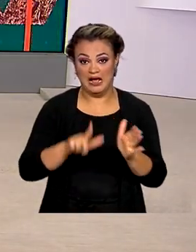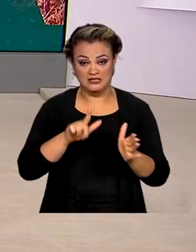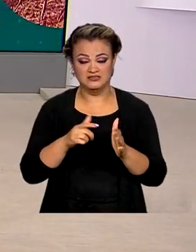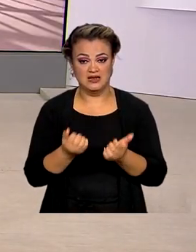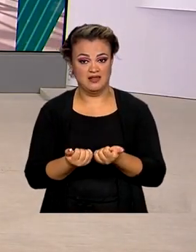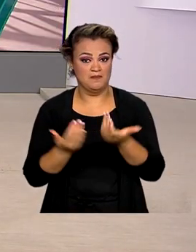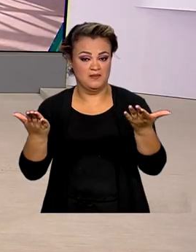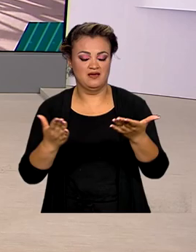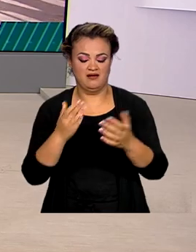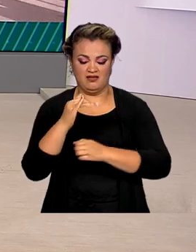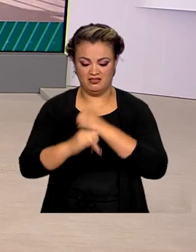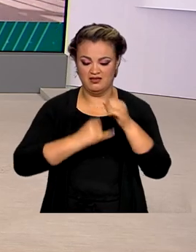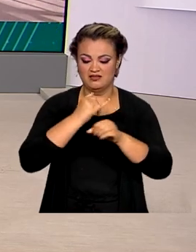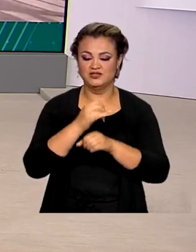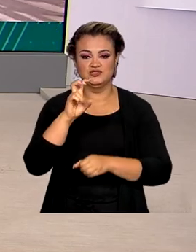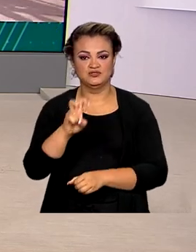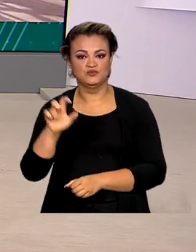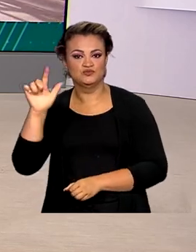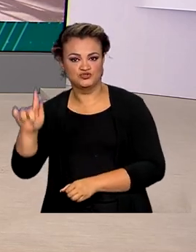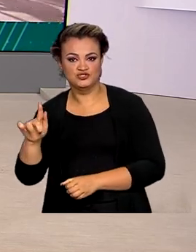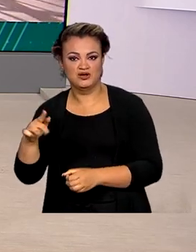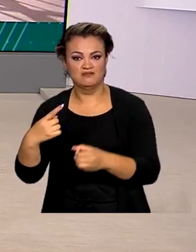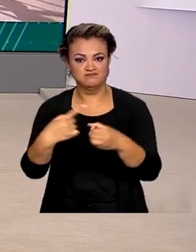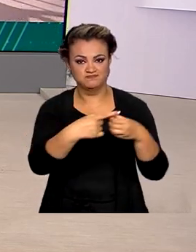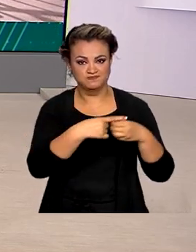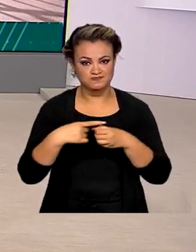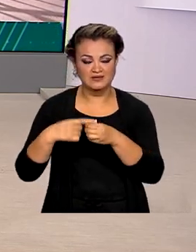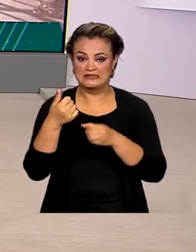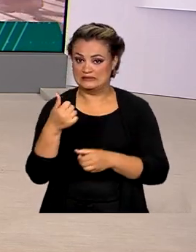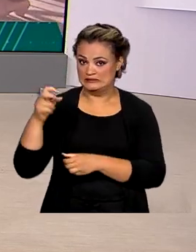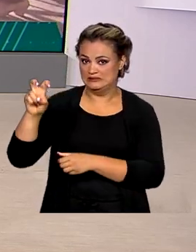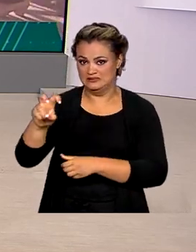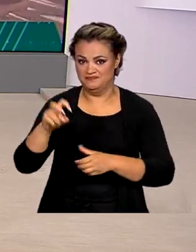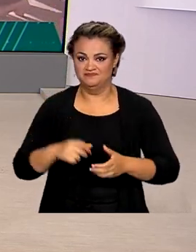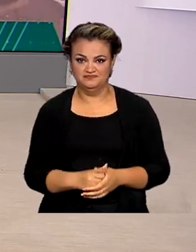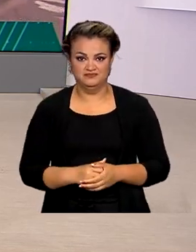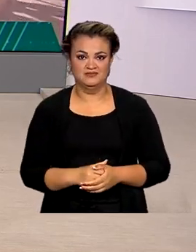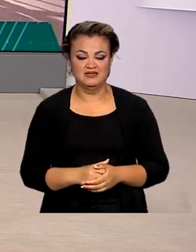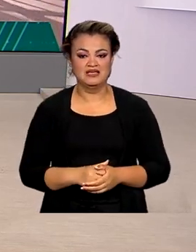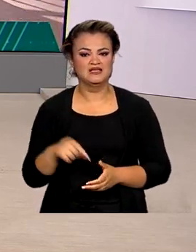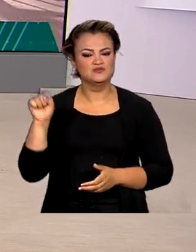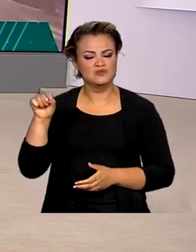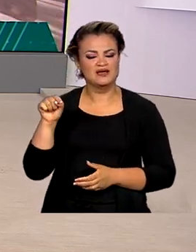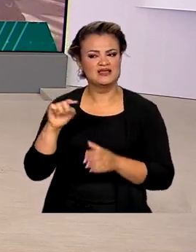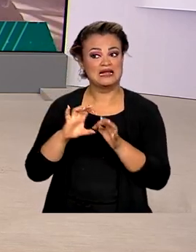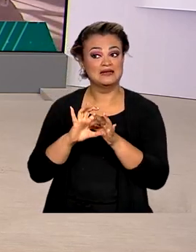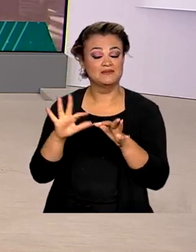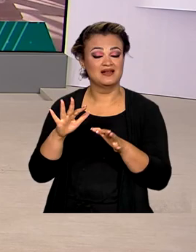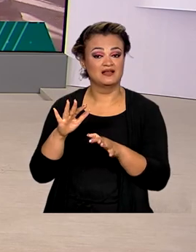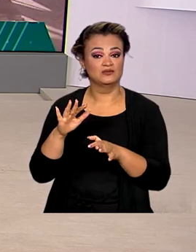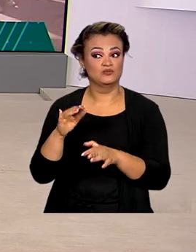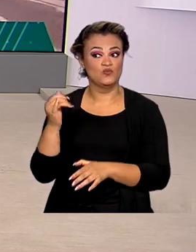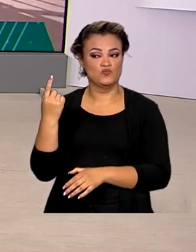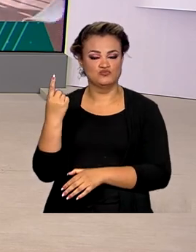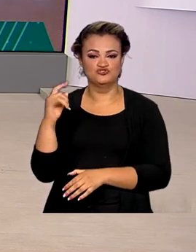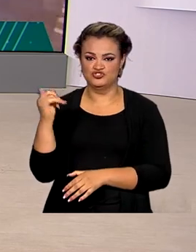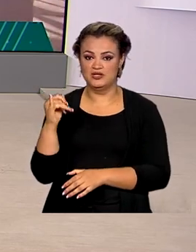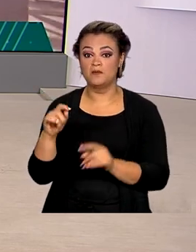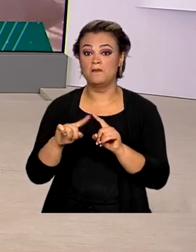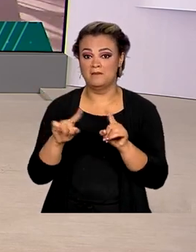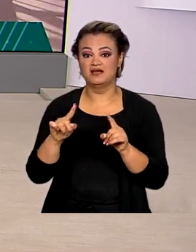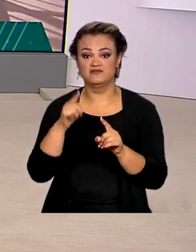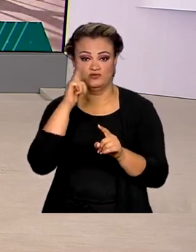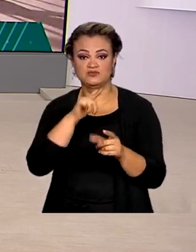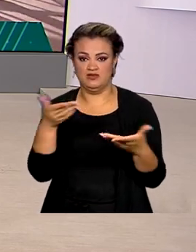da instalação da internet 5G em mais 15 municípios. A faixa seria liberada em 1º de janeiro. Vamos